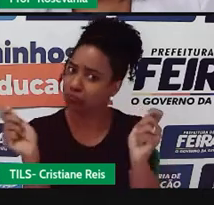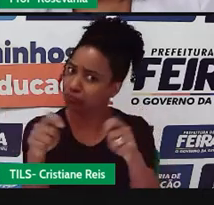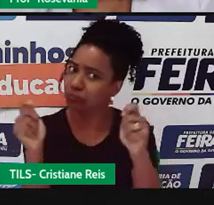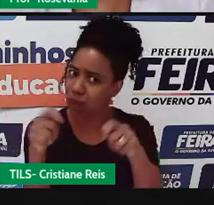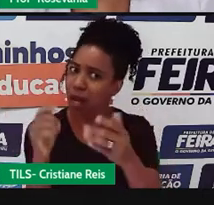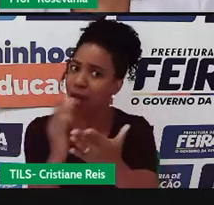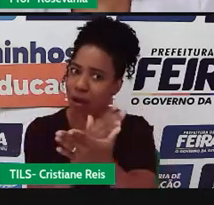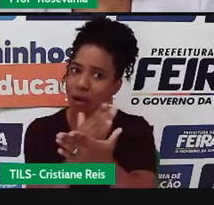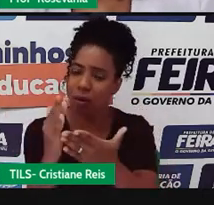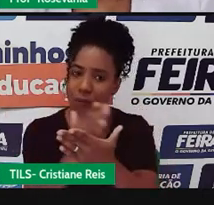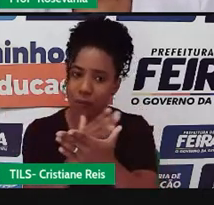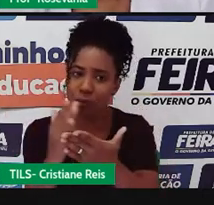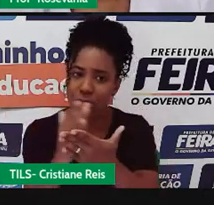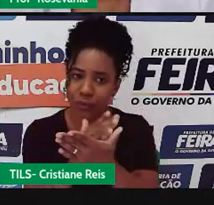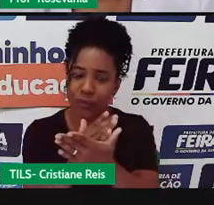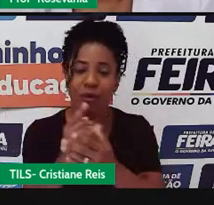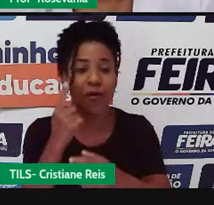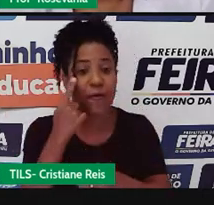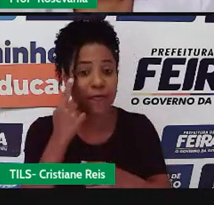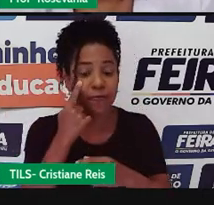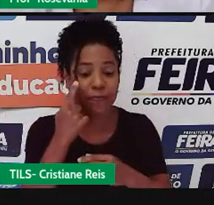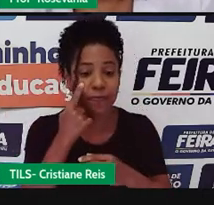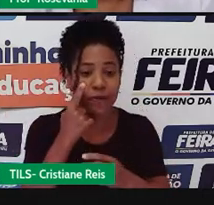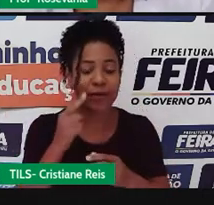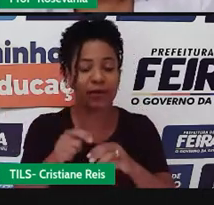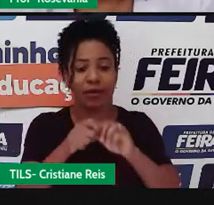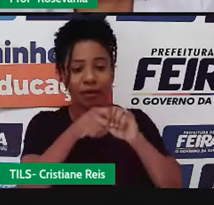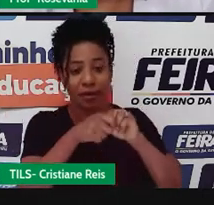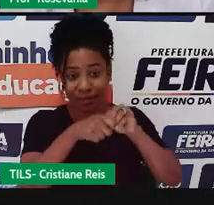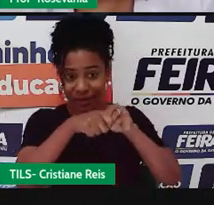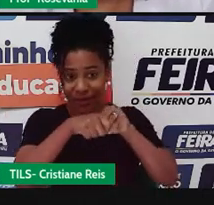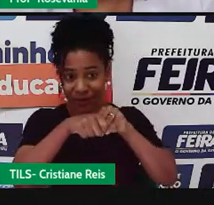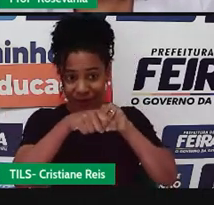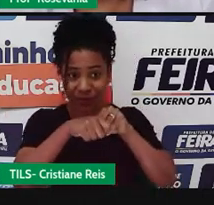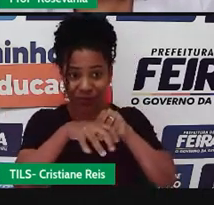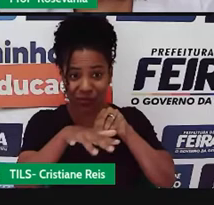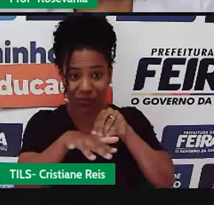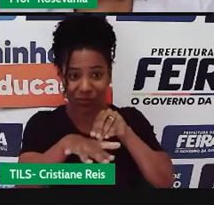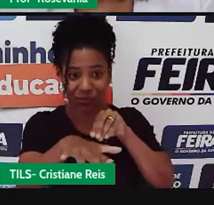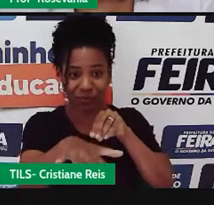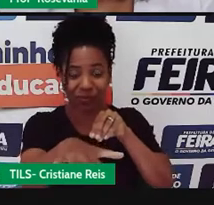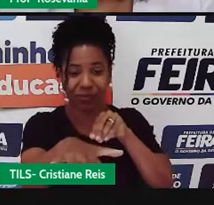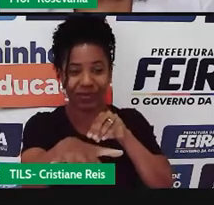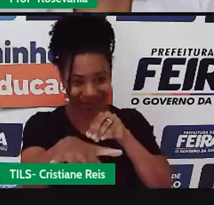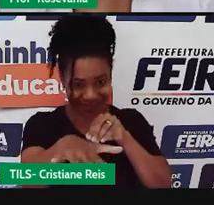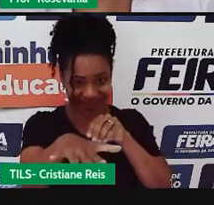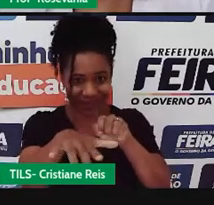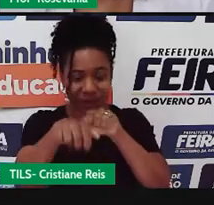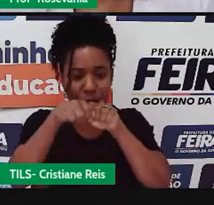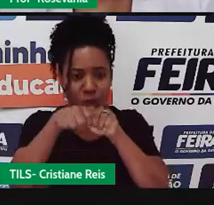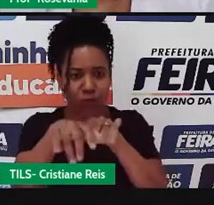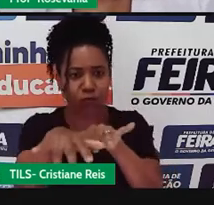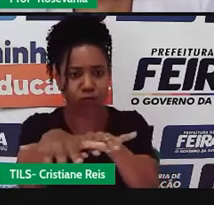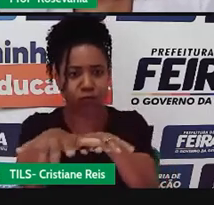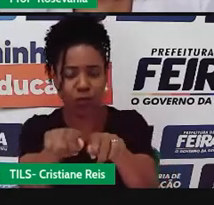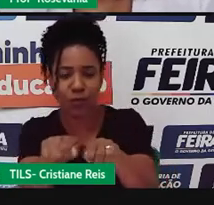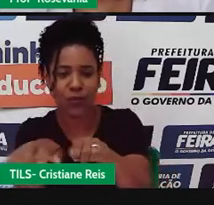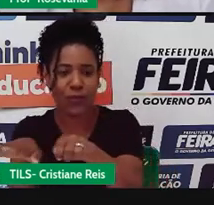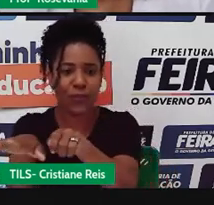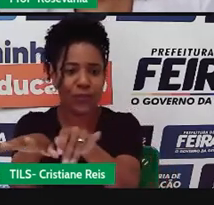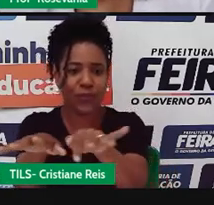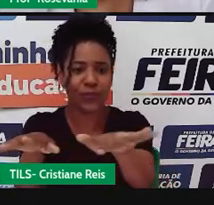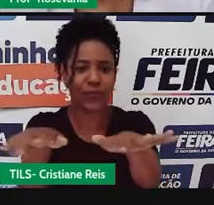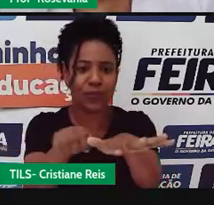nascente. E nesse trajeto da nascente até a pós, né? Que é essa parte final do rio. Ele vai recebendo